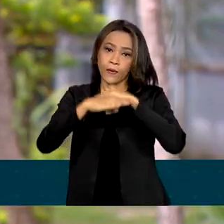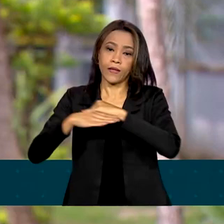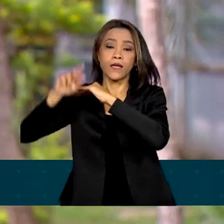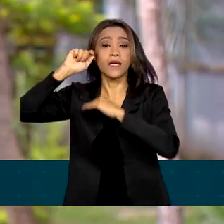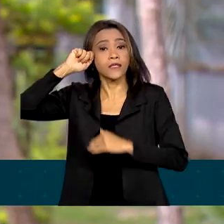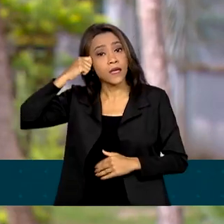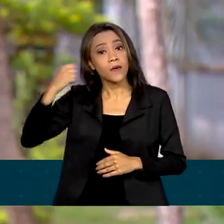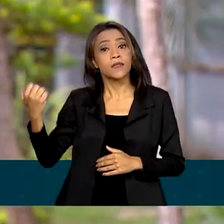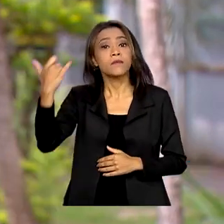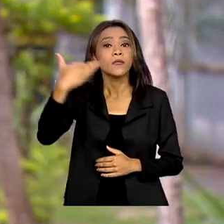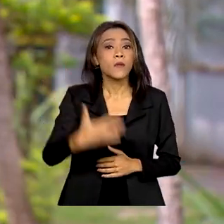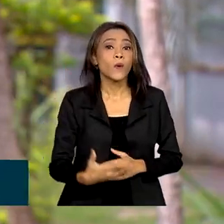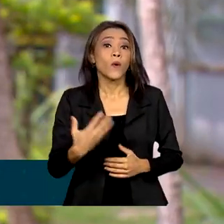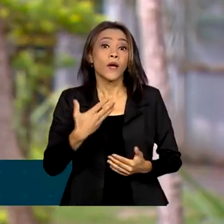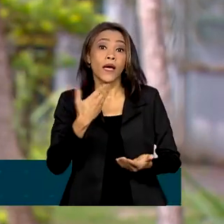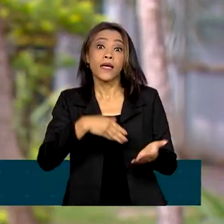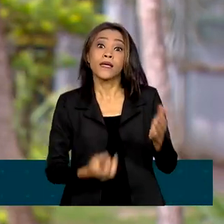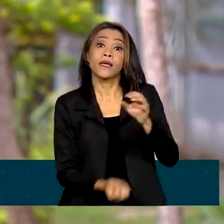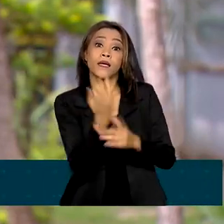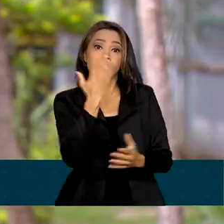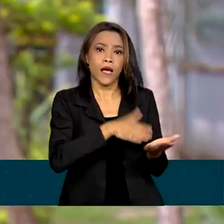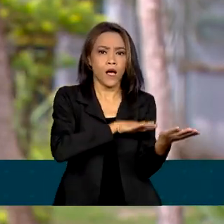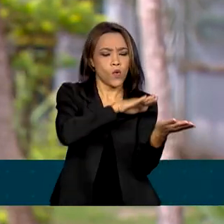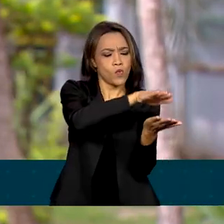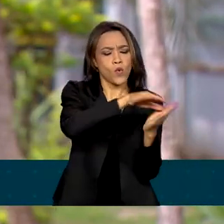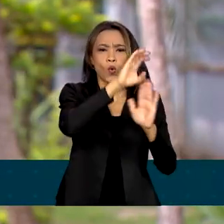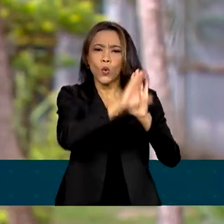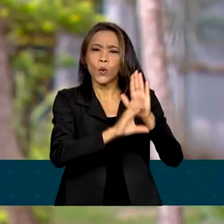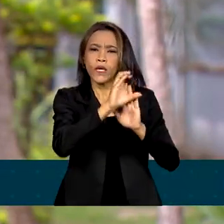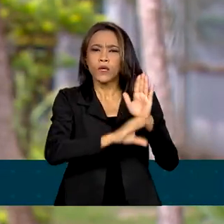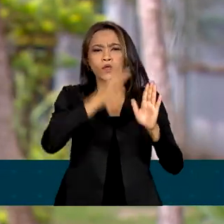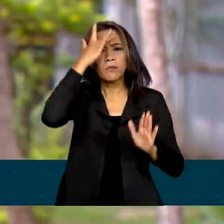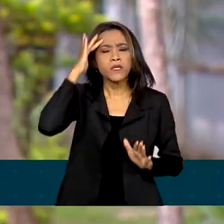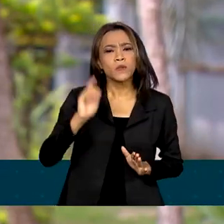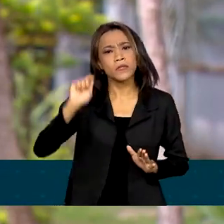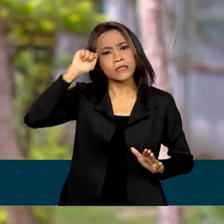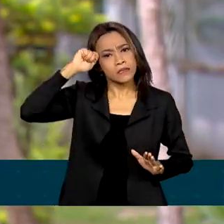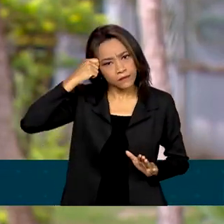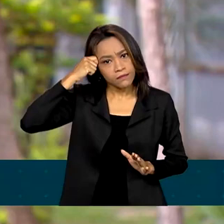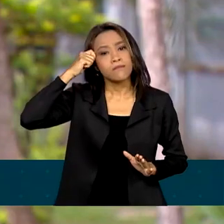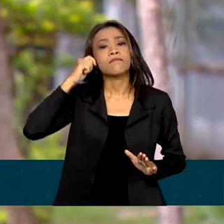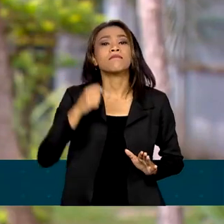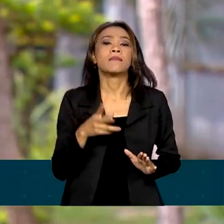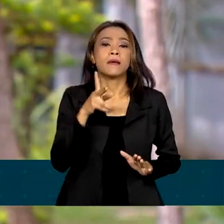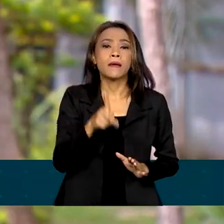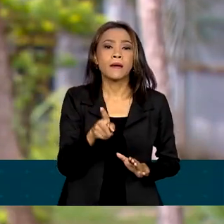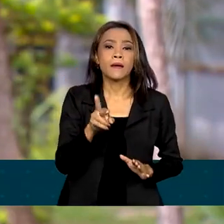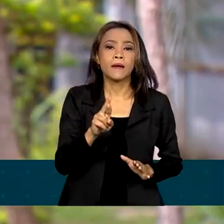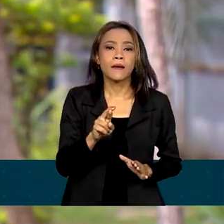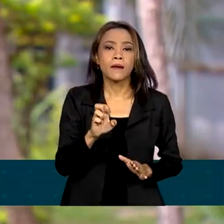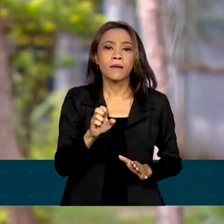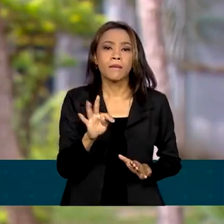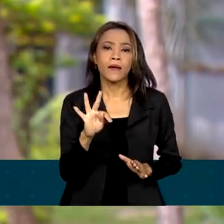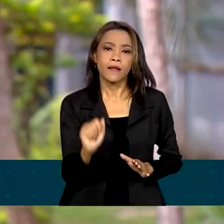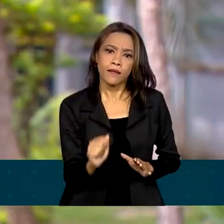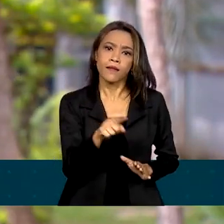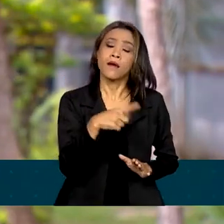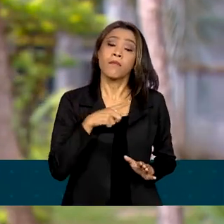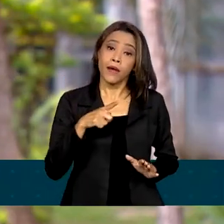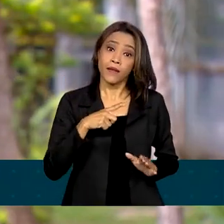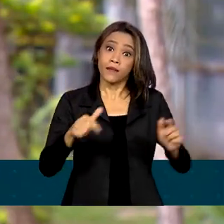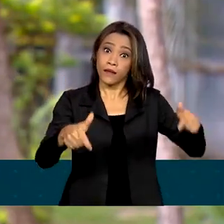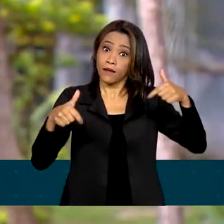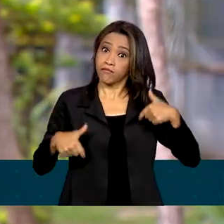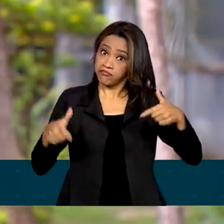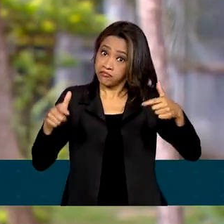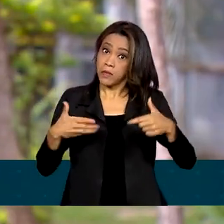banco com currículos de pessoas pretas para ocupar cargos nos ministérios do novo governo do presidente Luiz Inácio